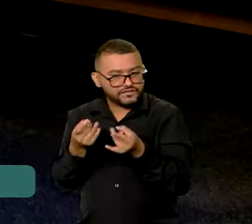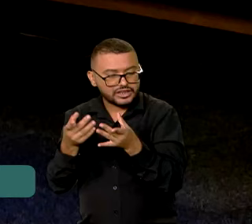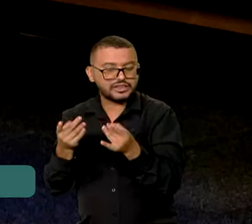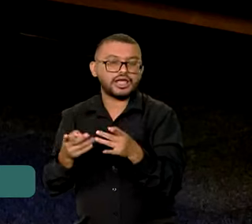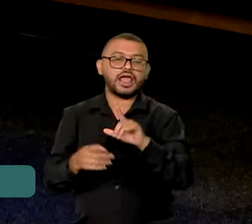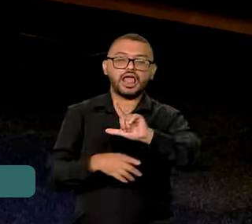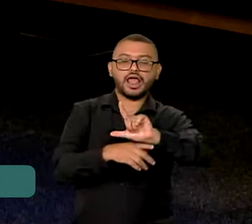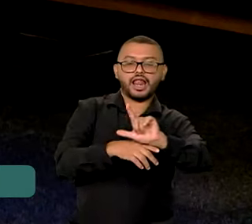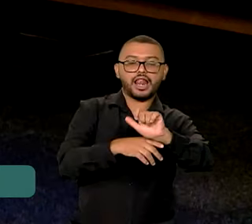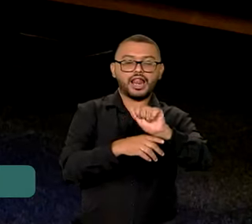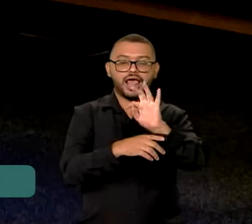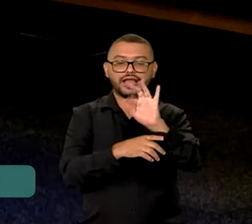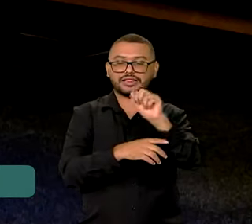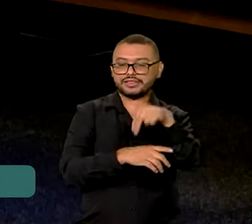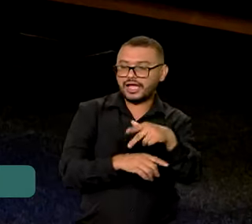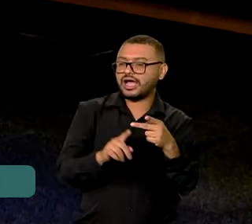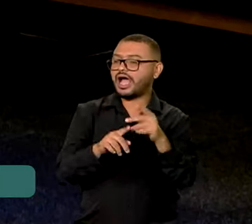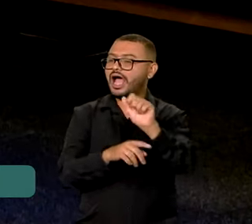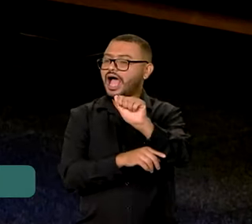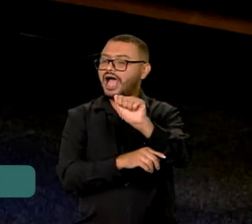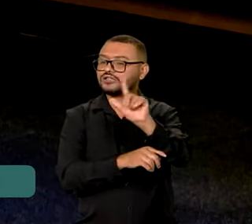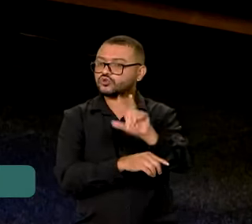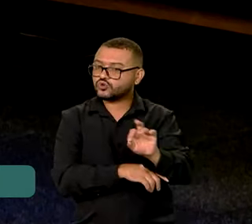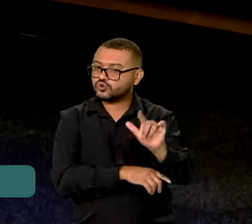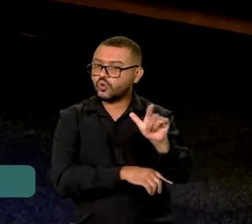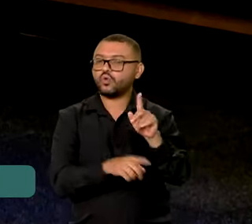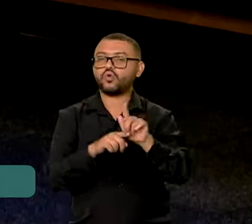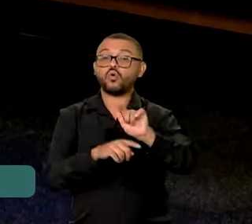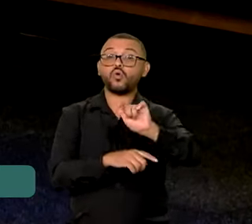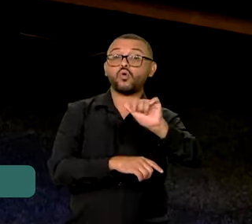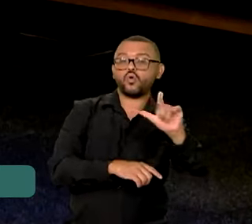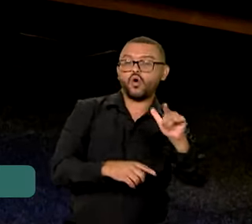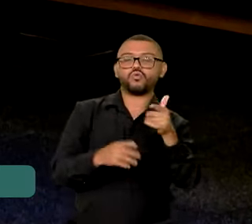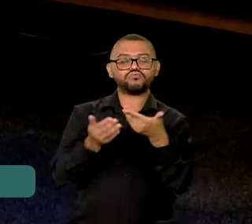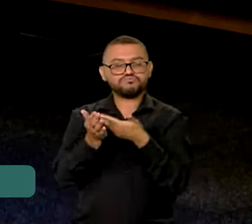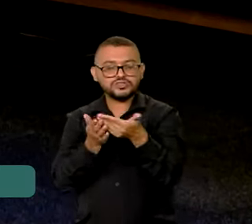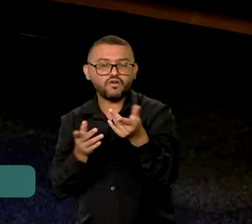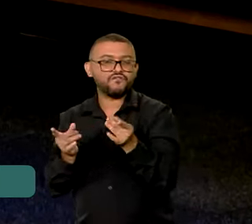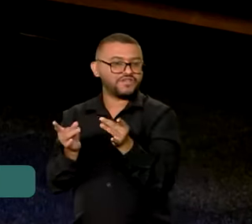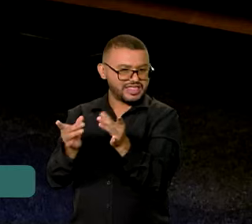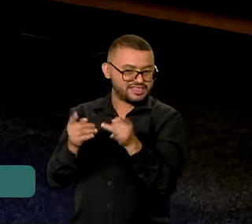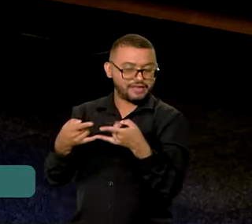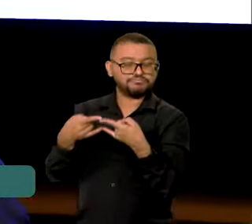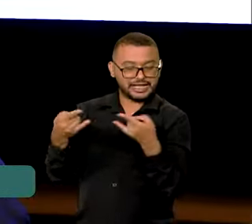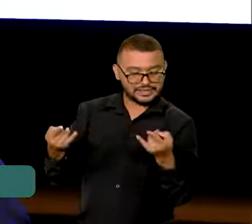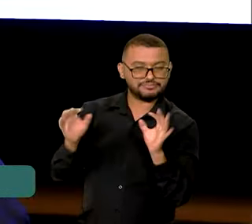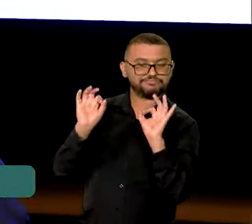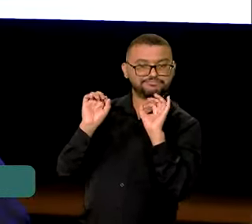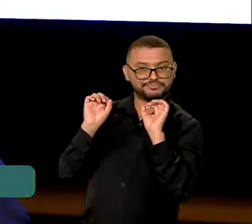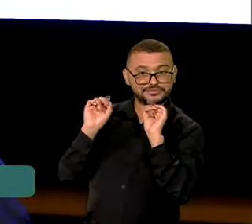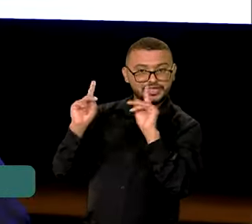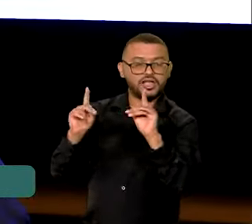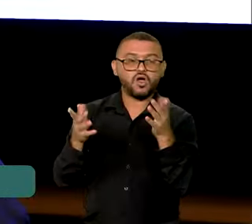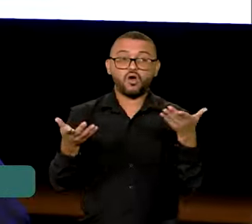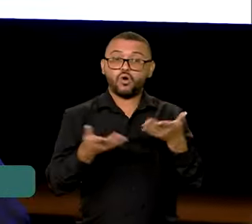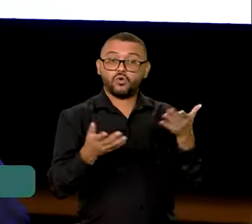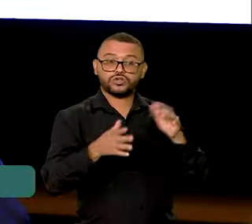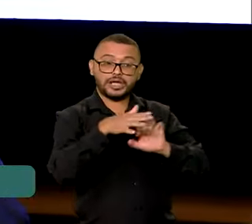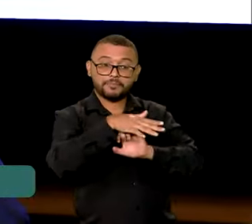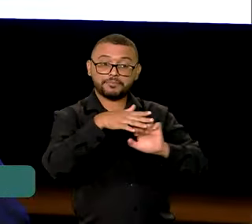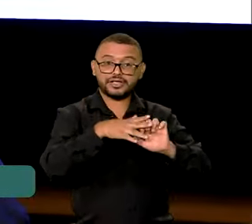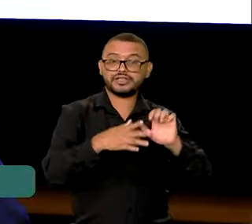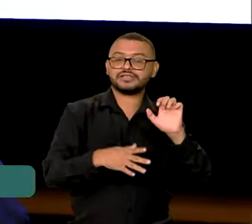A Latam, a Azul, o Gol vão iniciar a venda das passagens. Hoje, a Fraporte